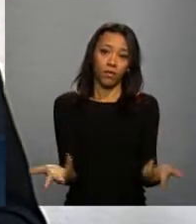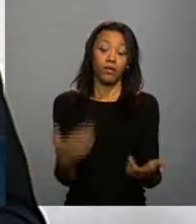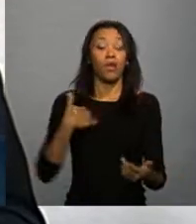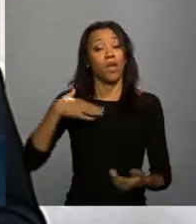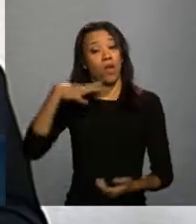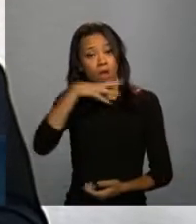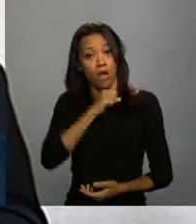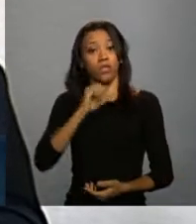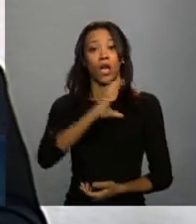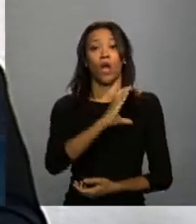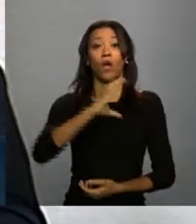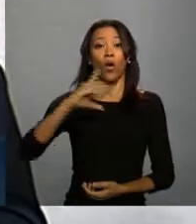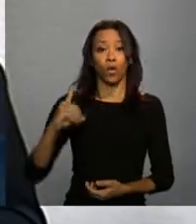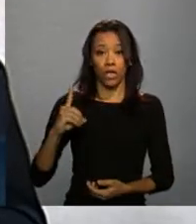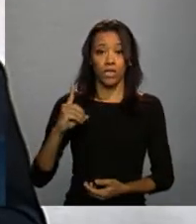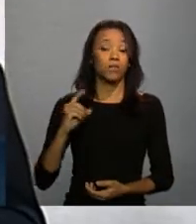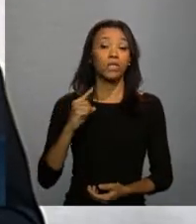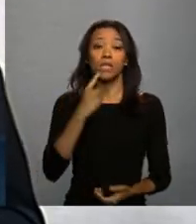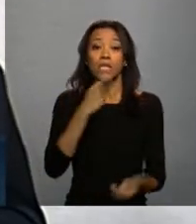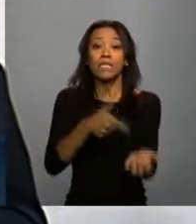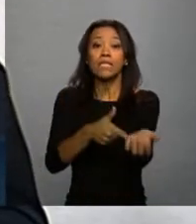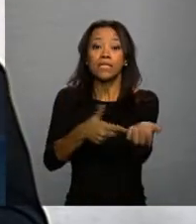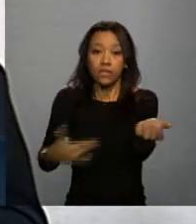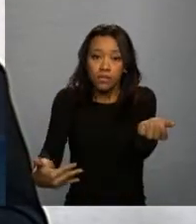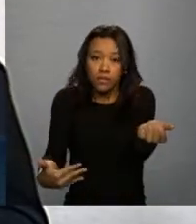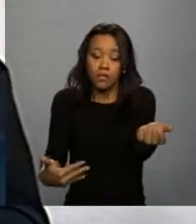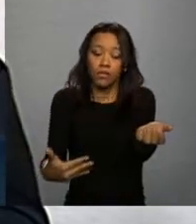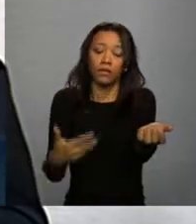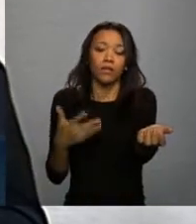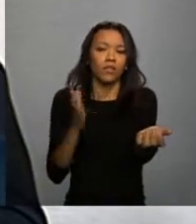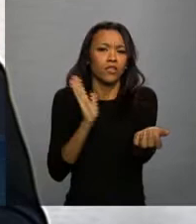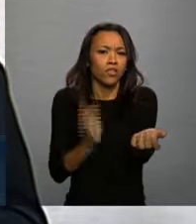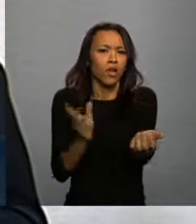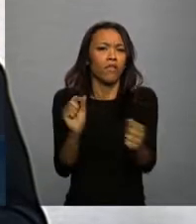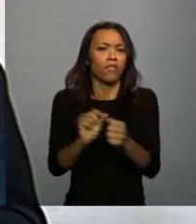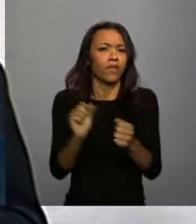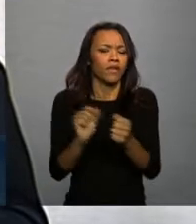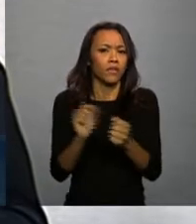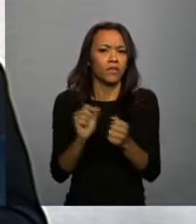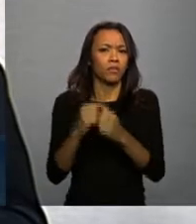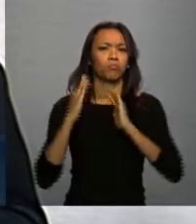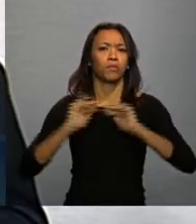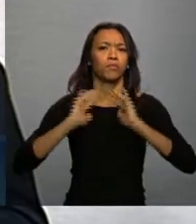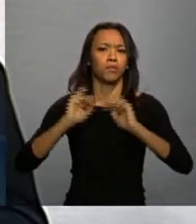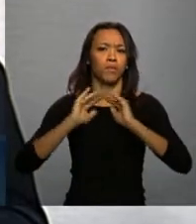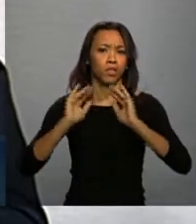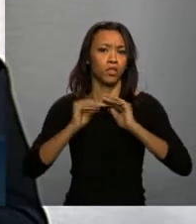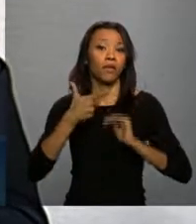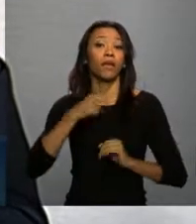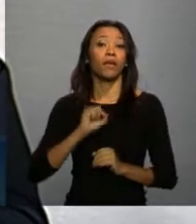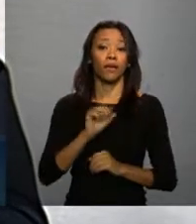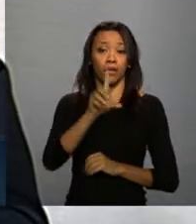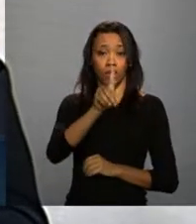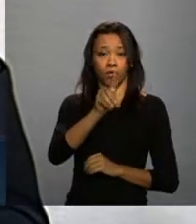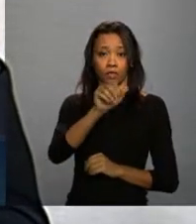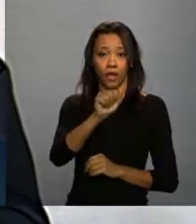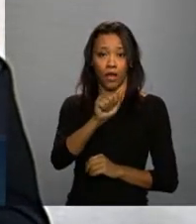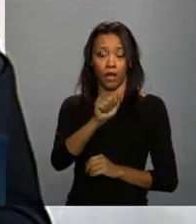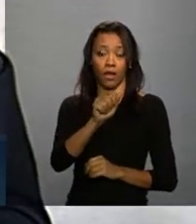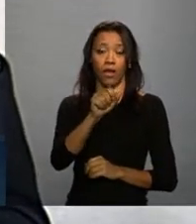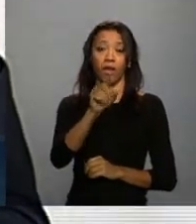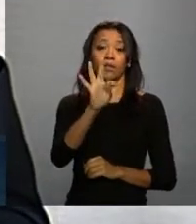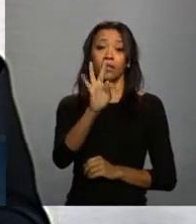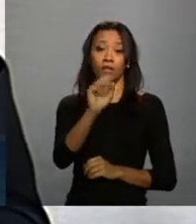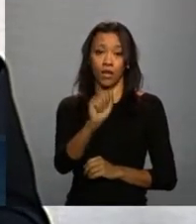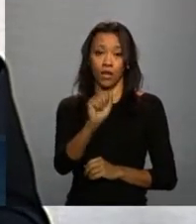coordenação de sangue fez uma demanda ao DataSus e o jeito de fazer a demanda ele é